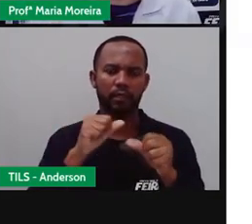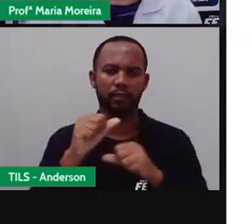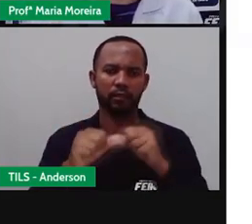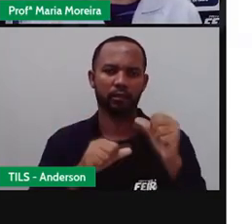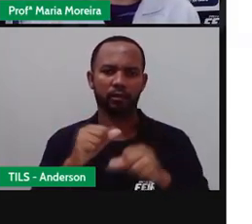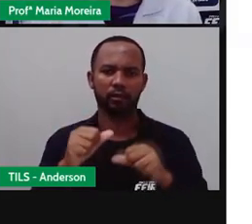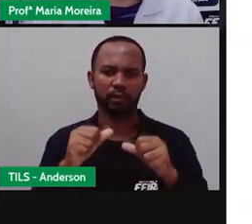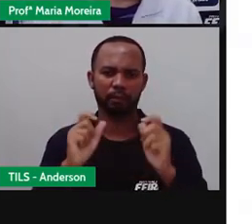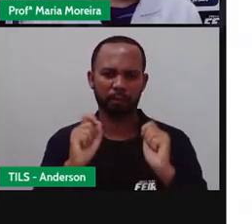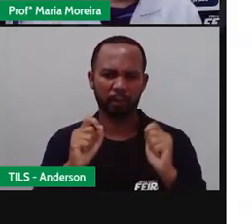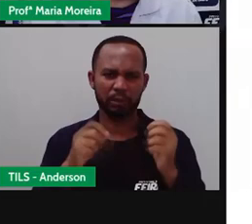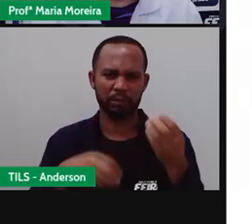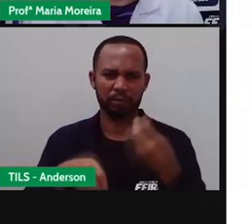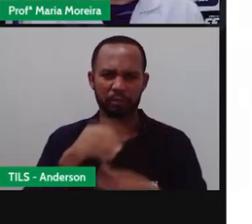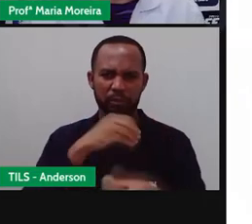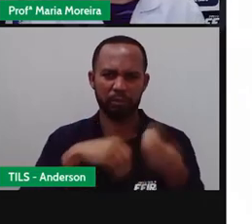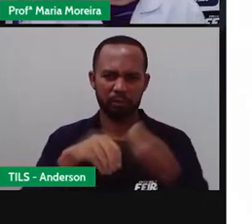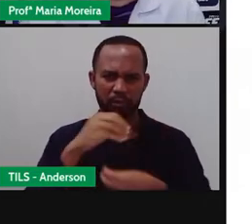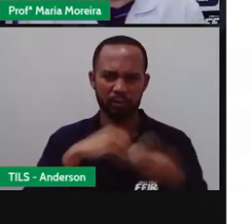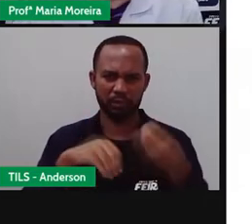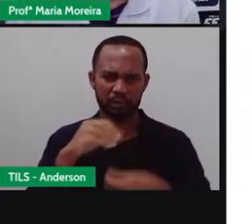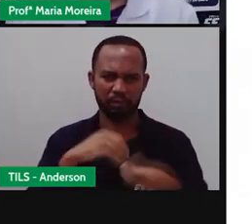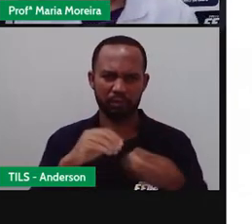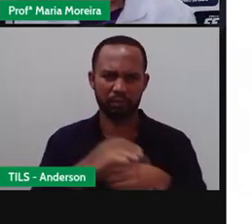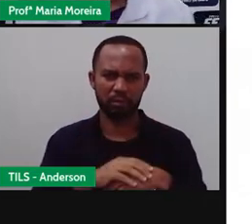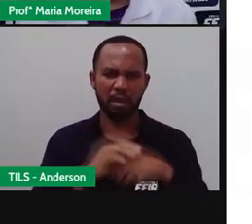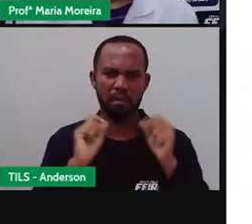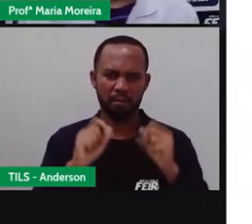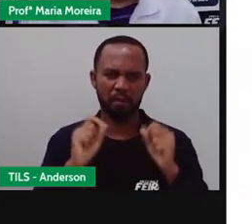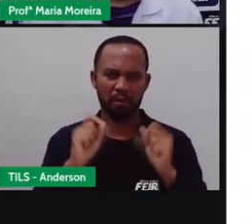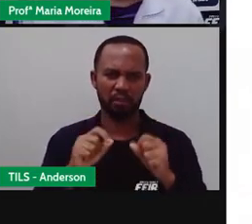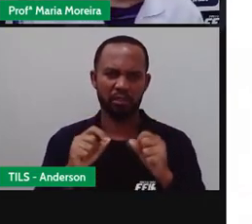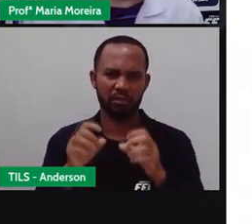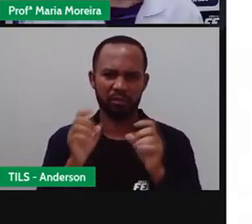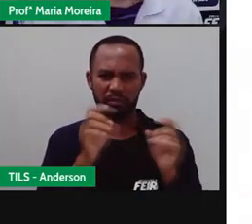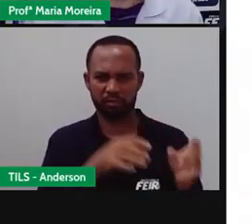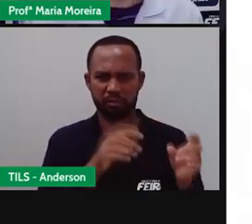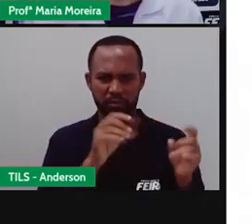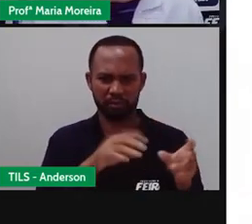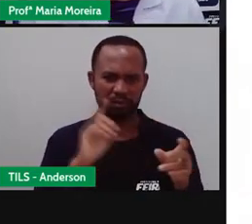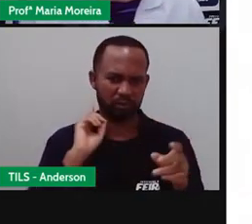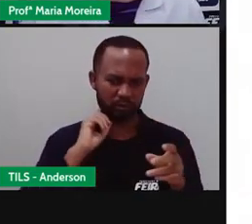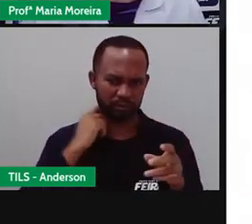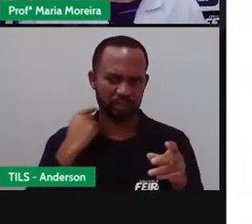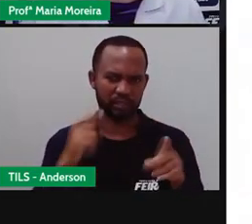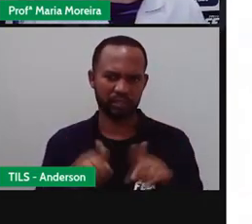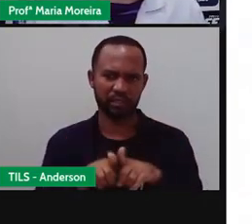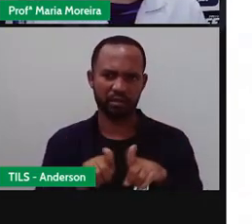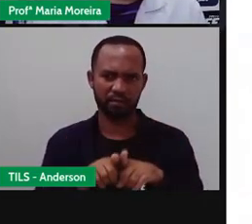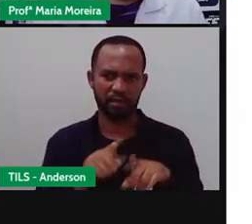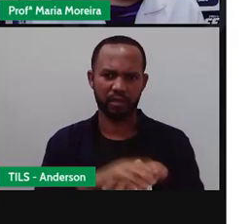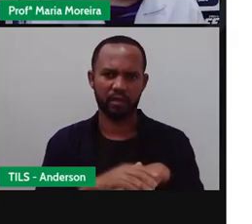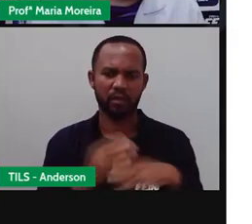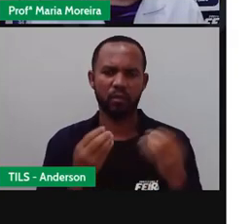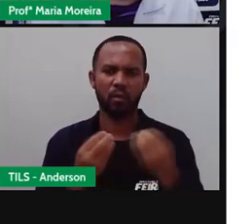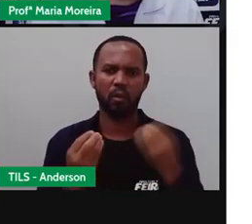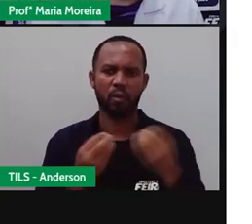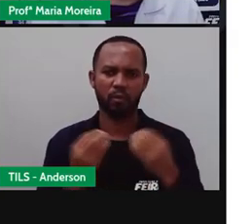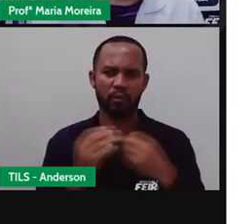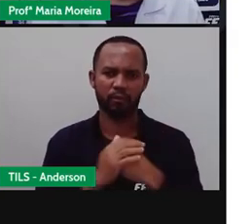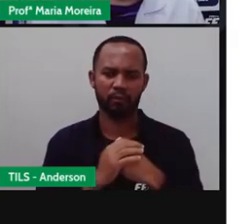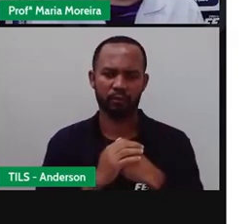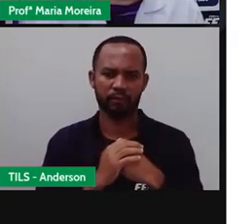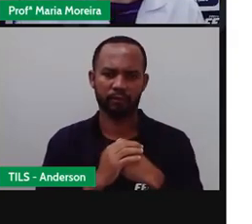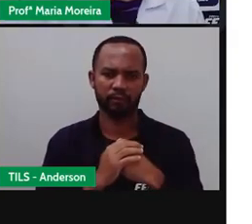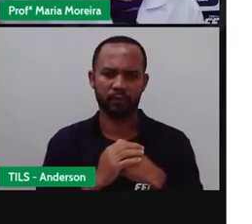Será que misturar tudo é o ideal? Será que a gente pode jogar em qualquer lugar o lixo? Será que isso é o coerente? Será que aquele terreno lá que tá